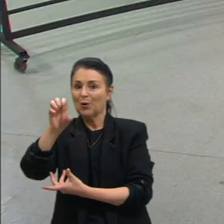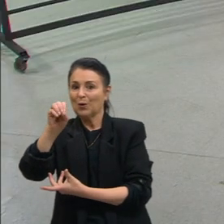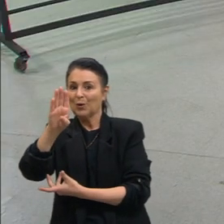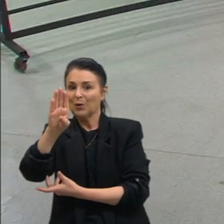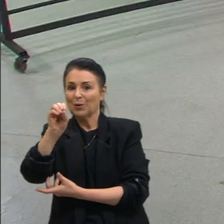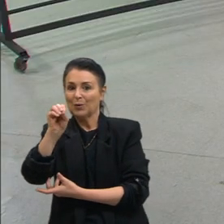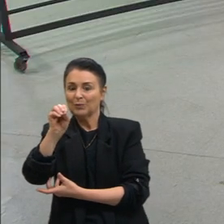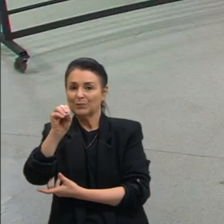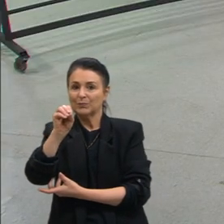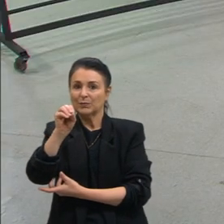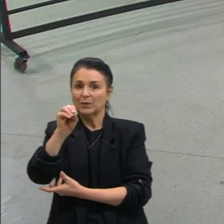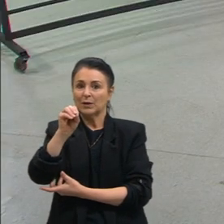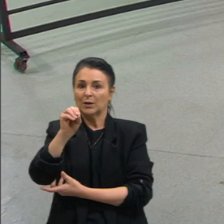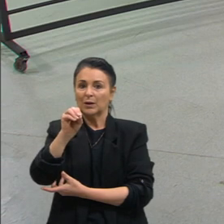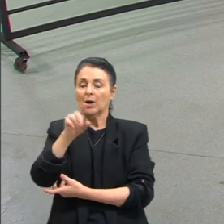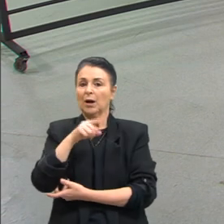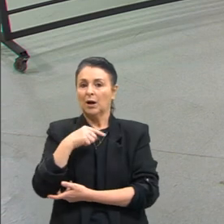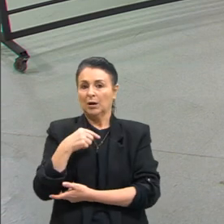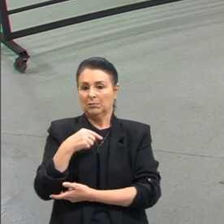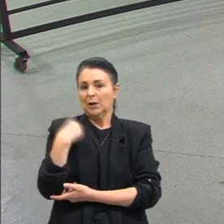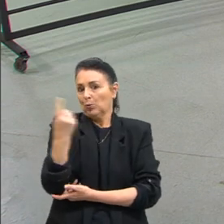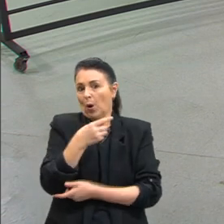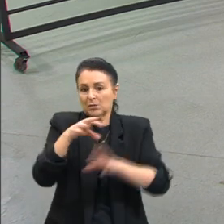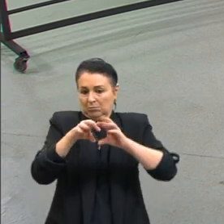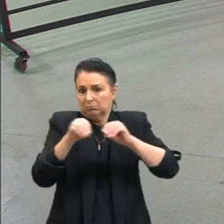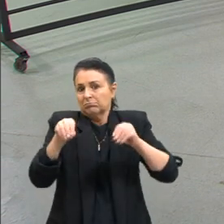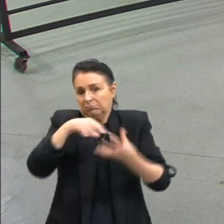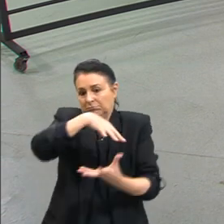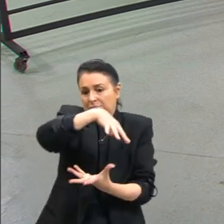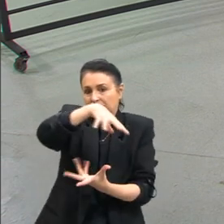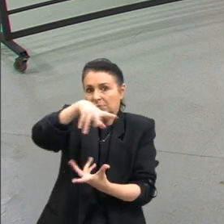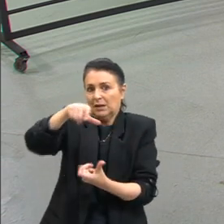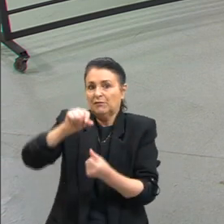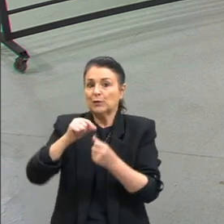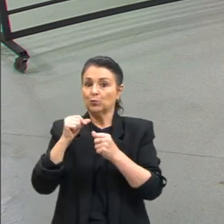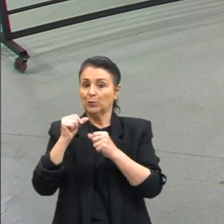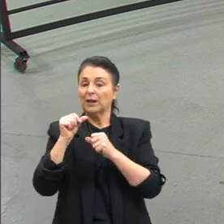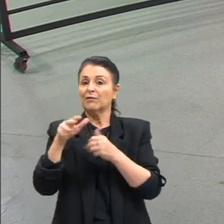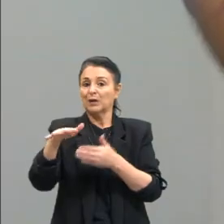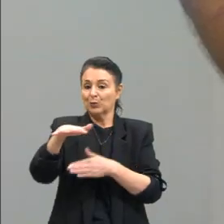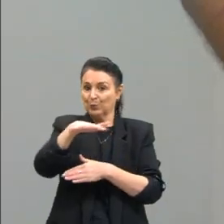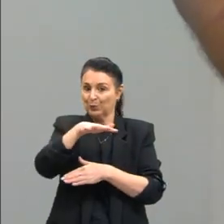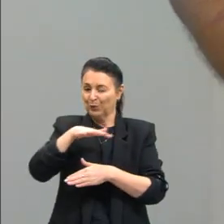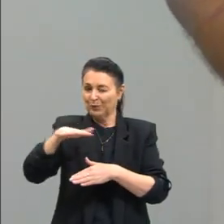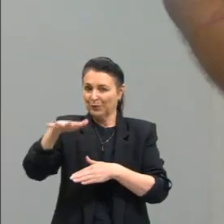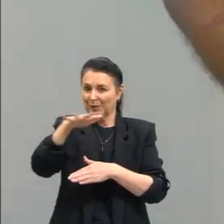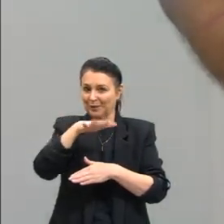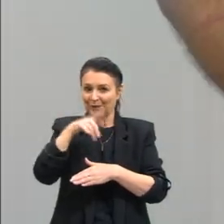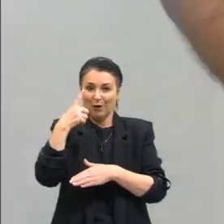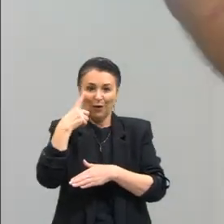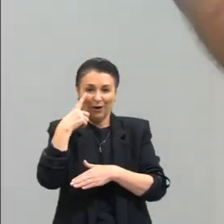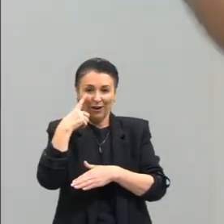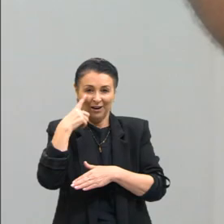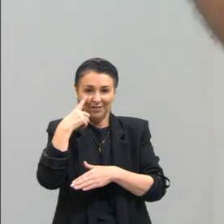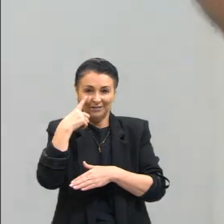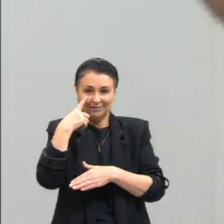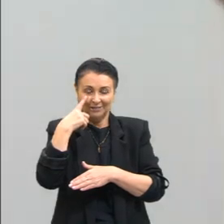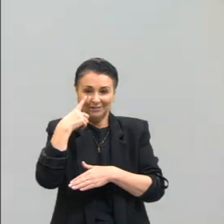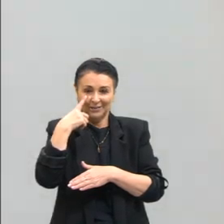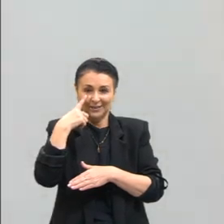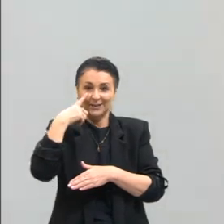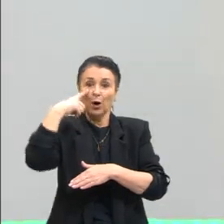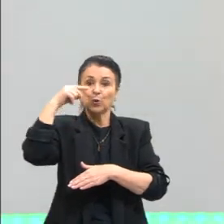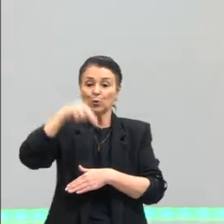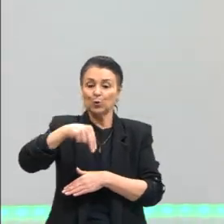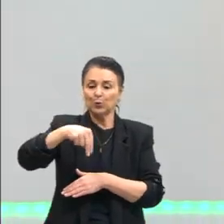O nosso planetinha, ele faz esse movimento aqui, certo? Olha só que legal. No hemisfério